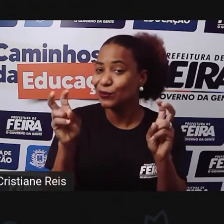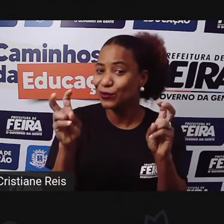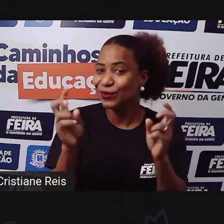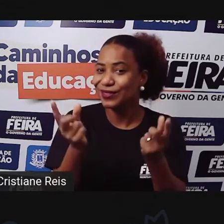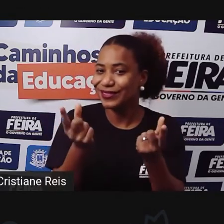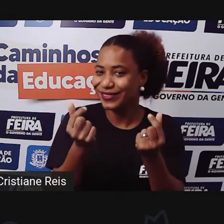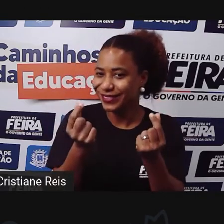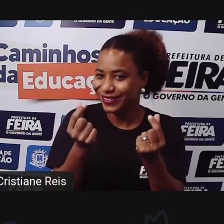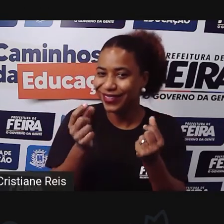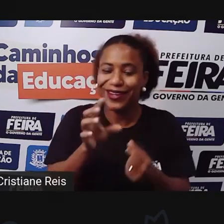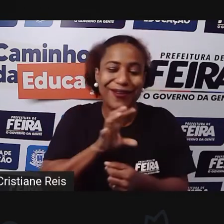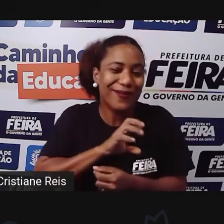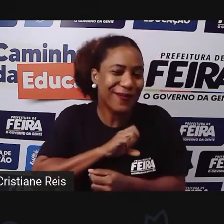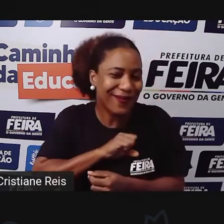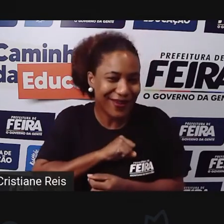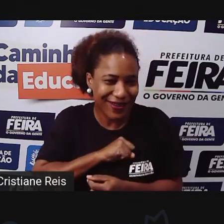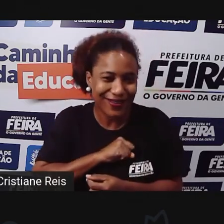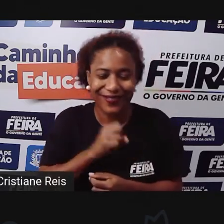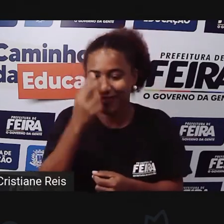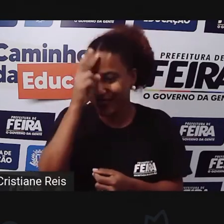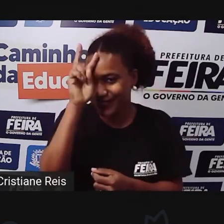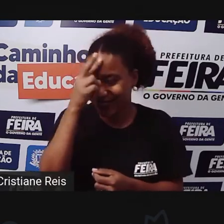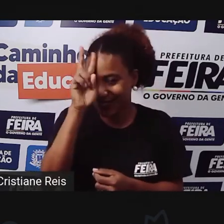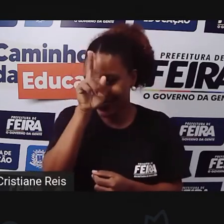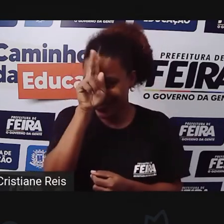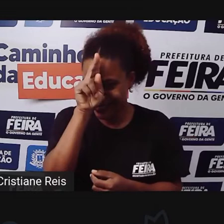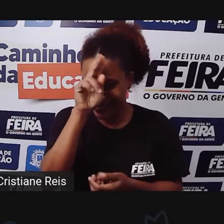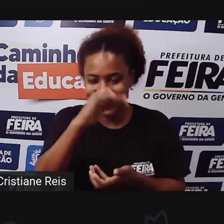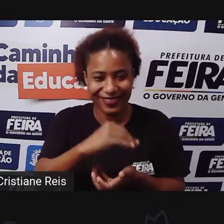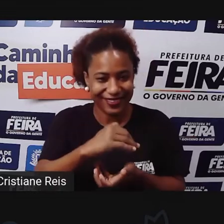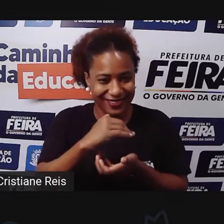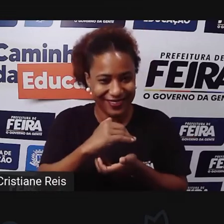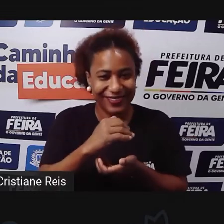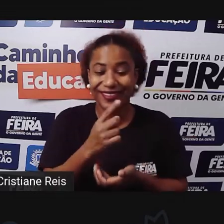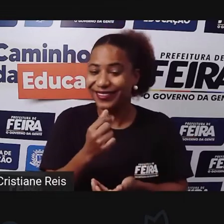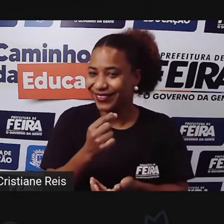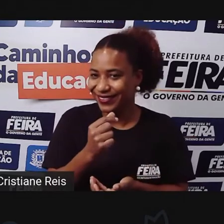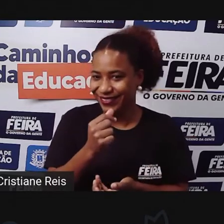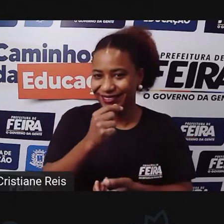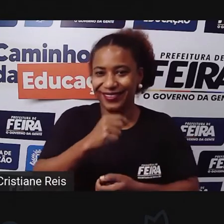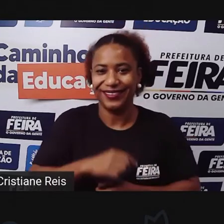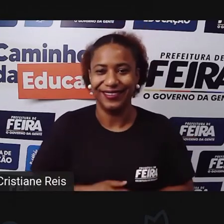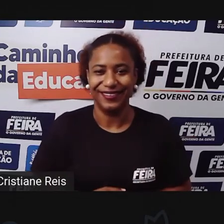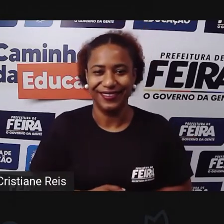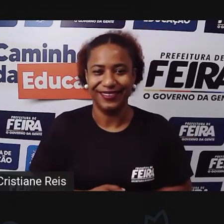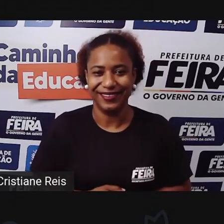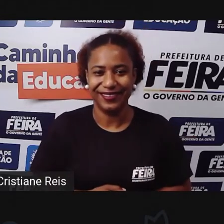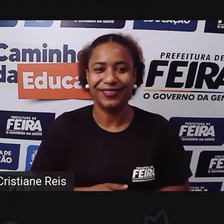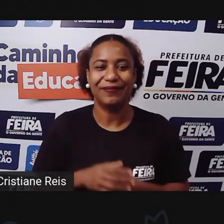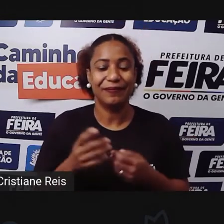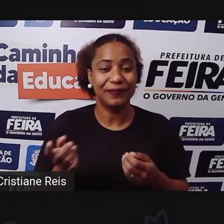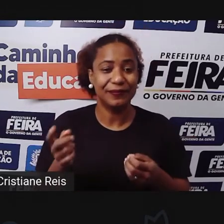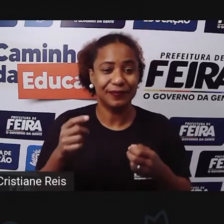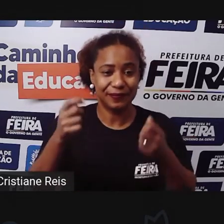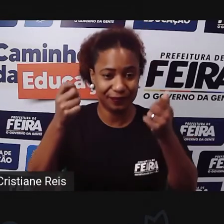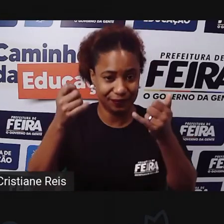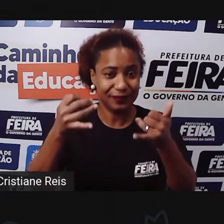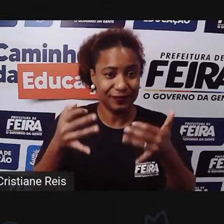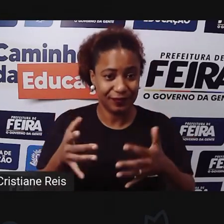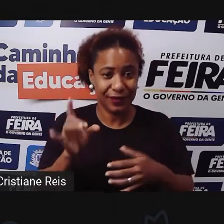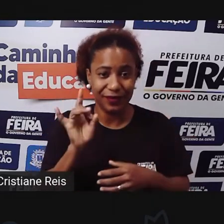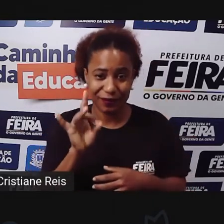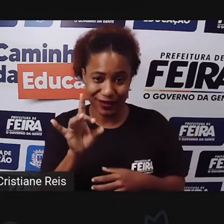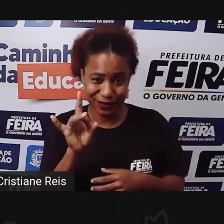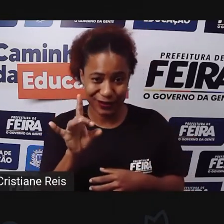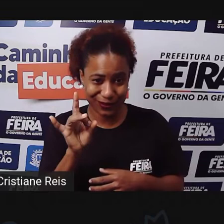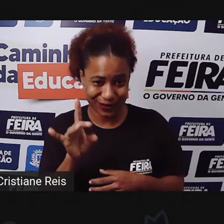Que ama essa história Resolveu compartilhar Com vocês hoje, tá bom? Então Voltando, né? Não foi só Vocês viram que